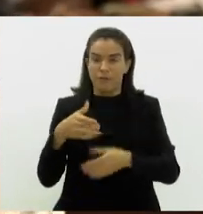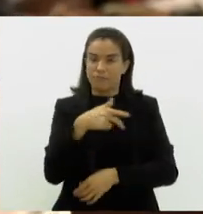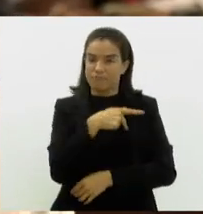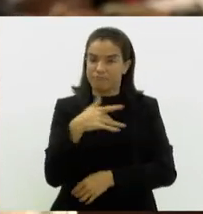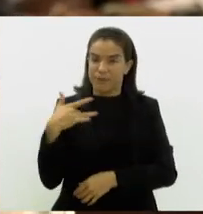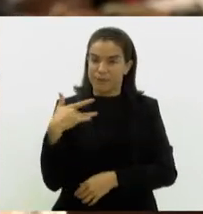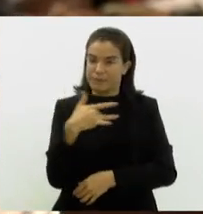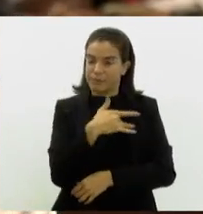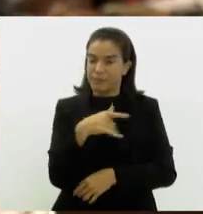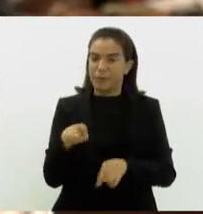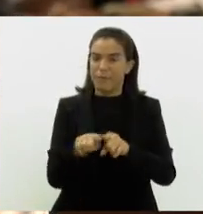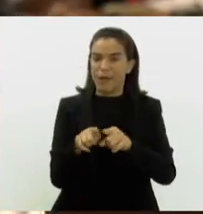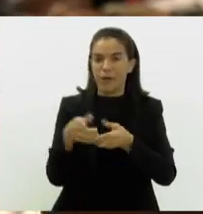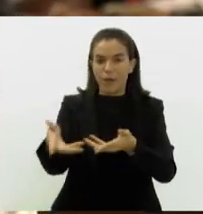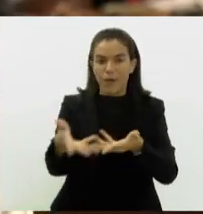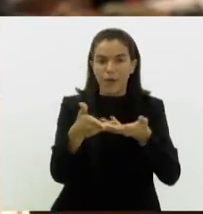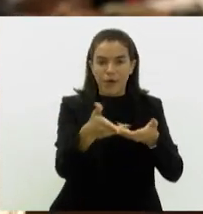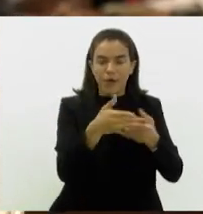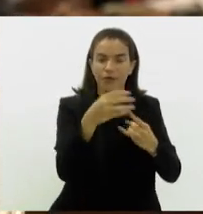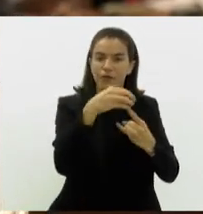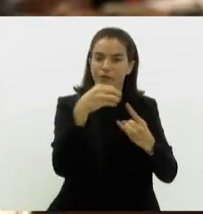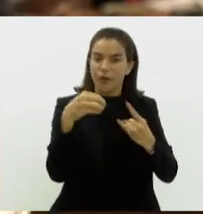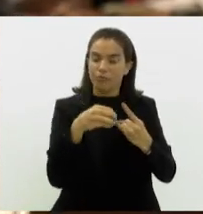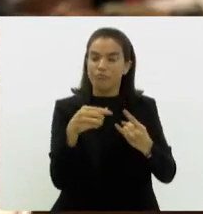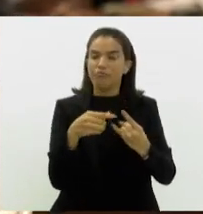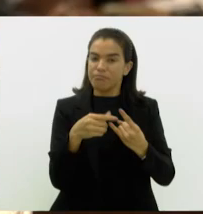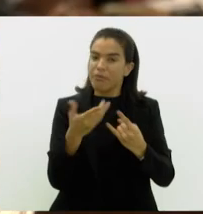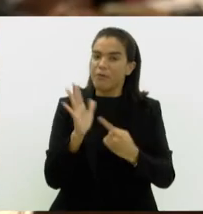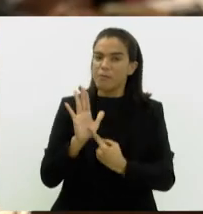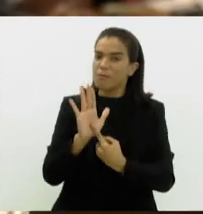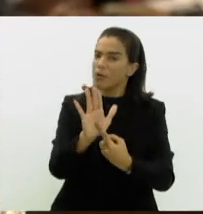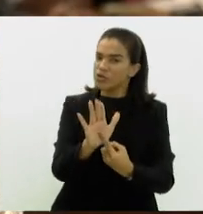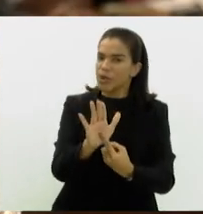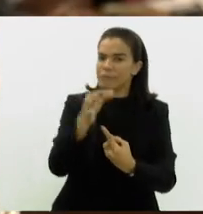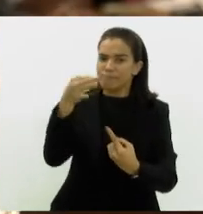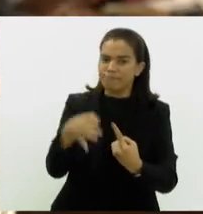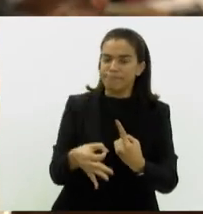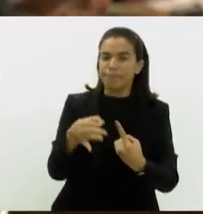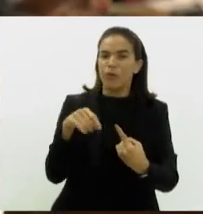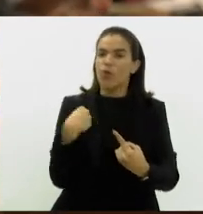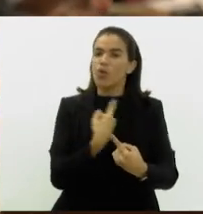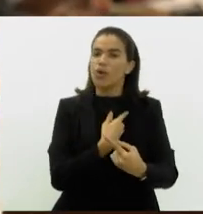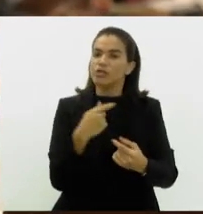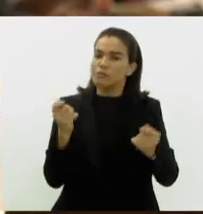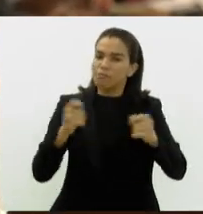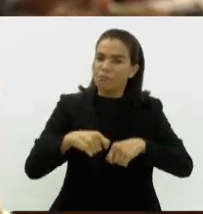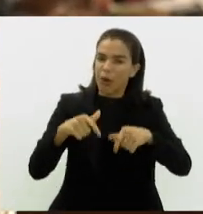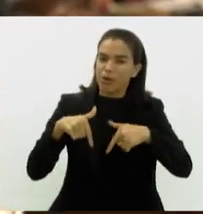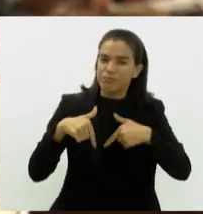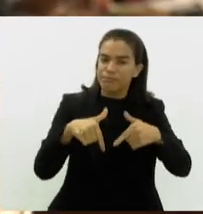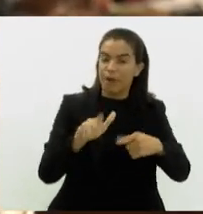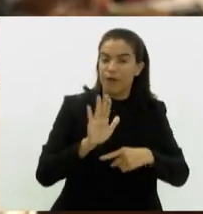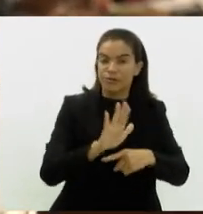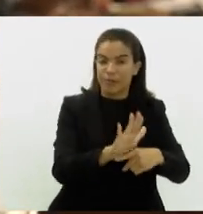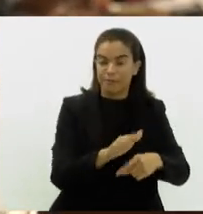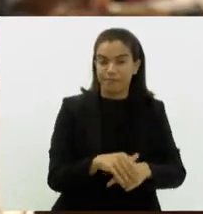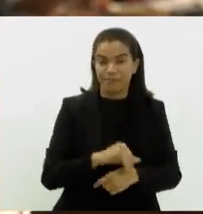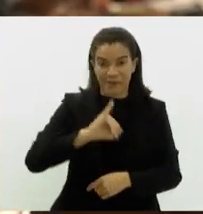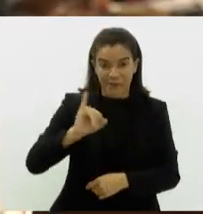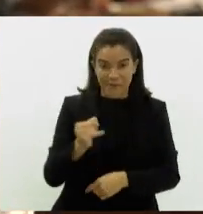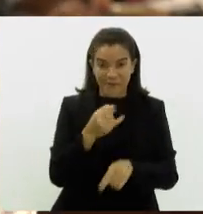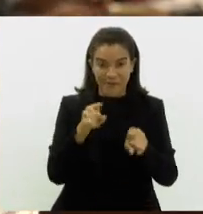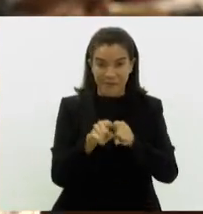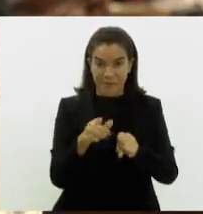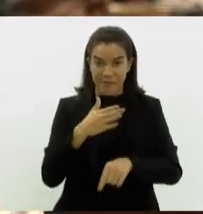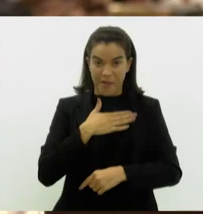representantes de várias entidades, entre elas a Fiocruz, porque vai mostrar exatamente o que a gente pode fazer em relação a isso. Aproveito para falar que